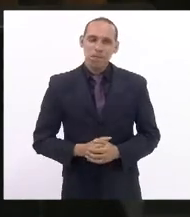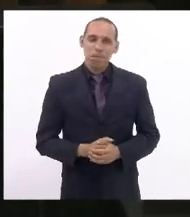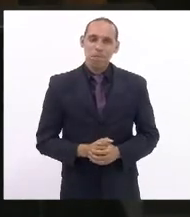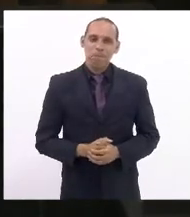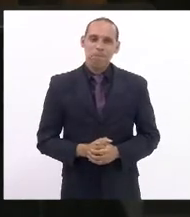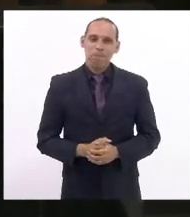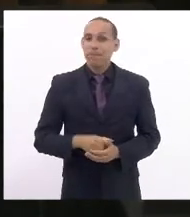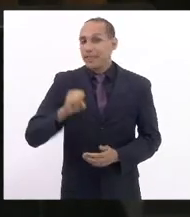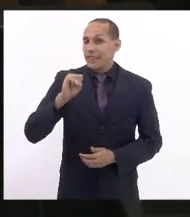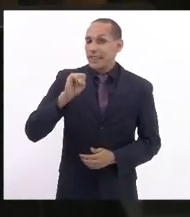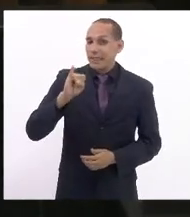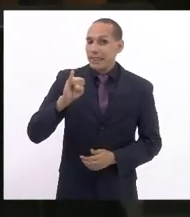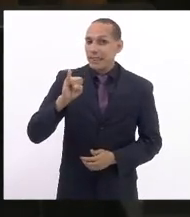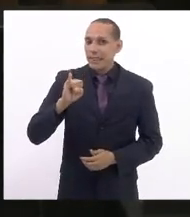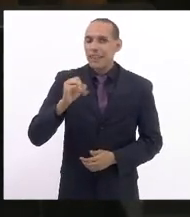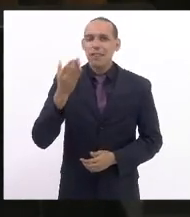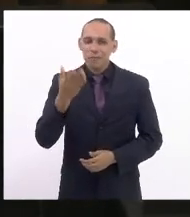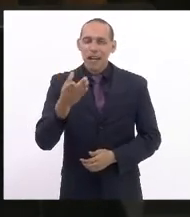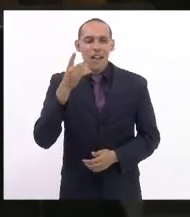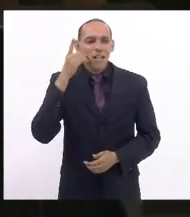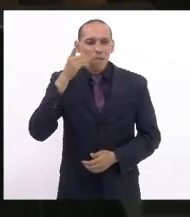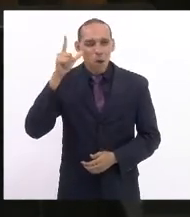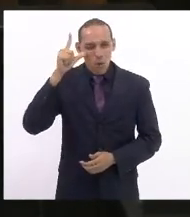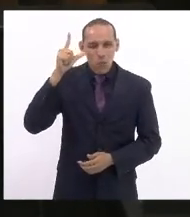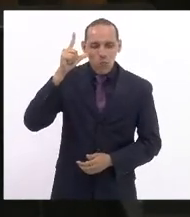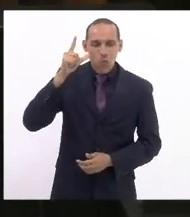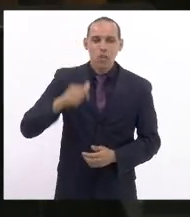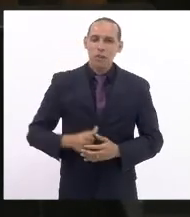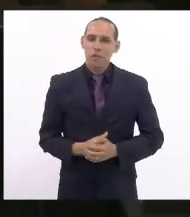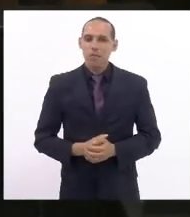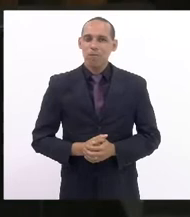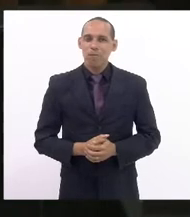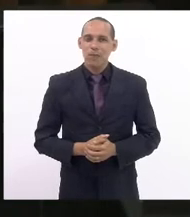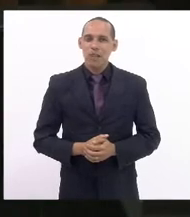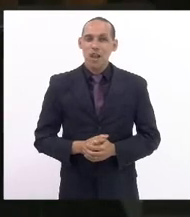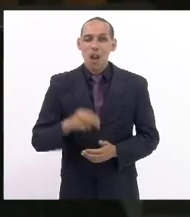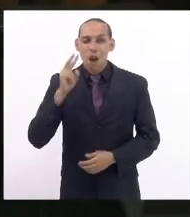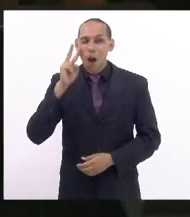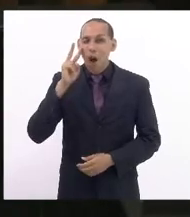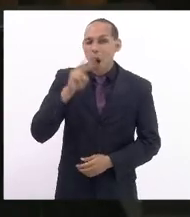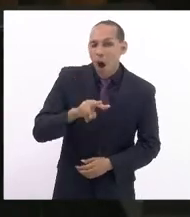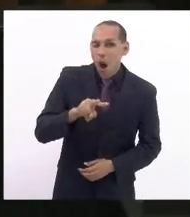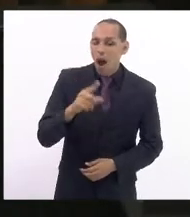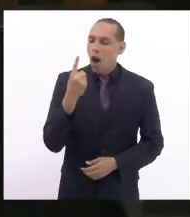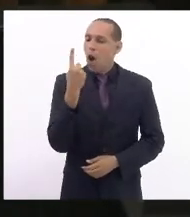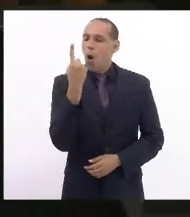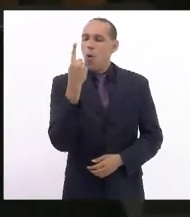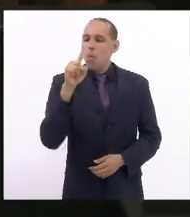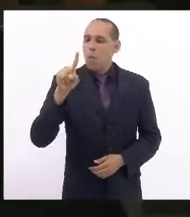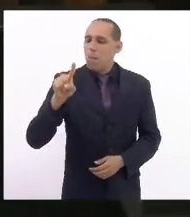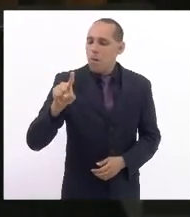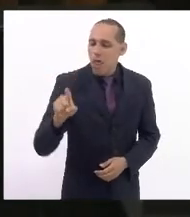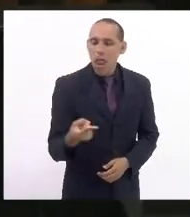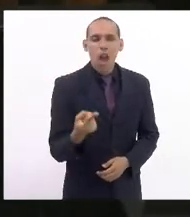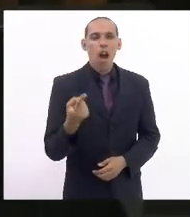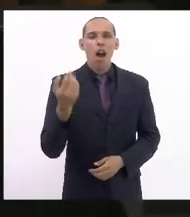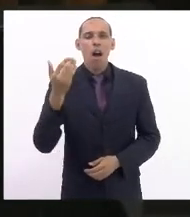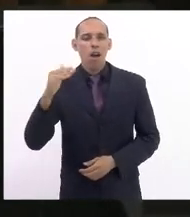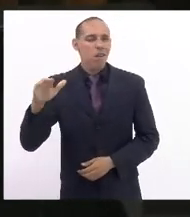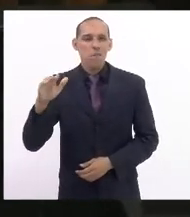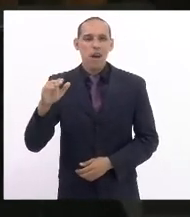se a senhora deputada Lucinha olhar um milhão e meio de refugiados